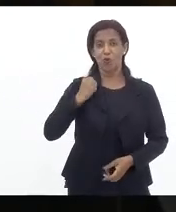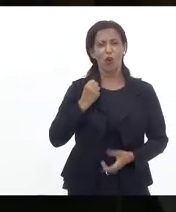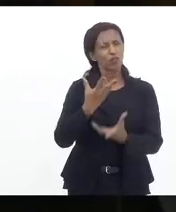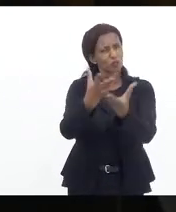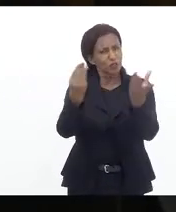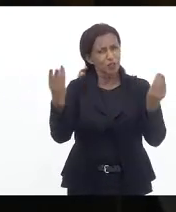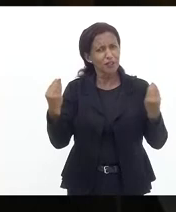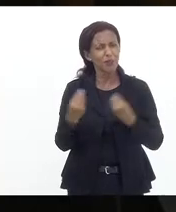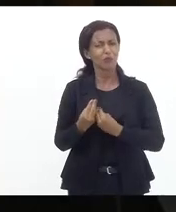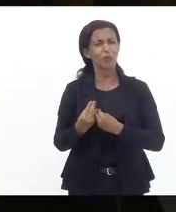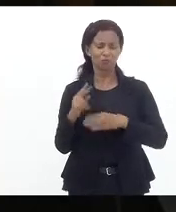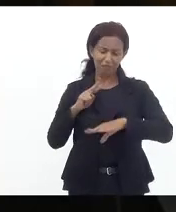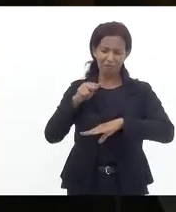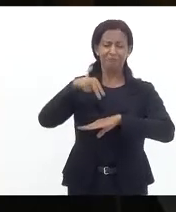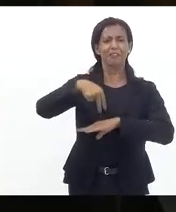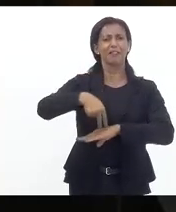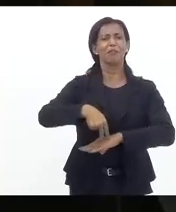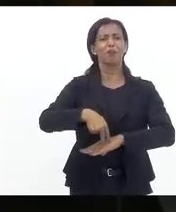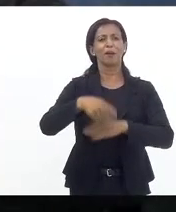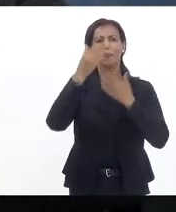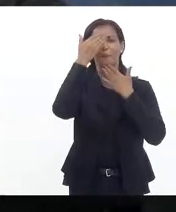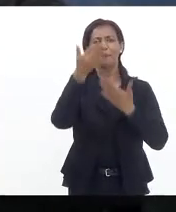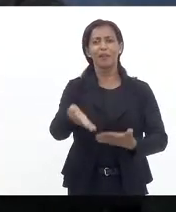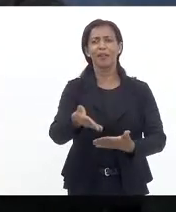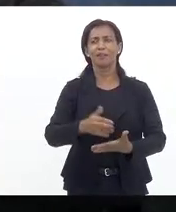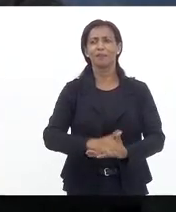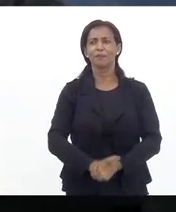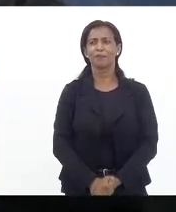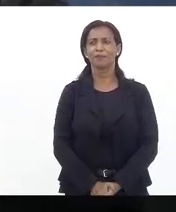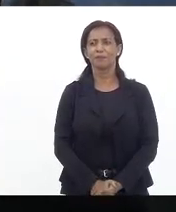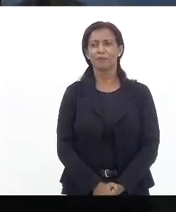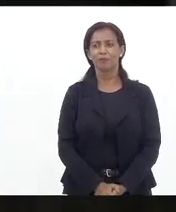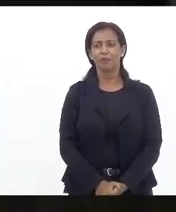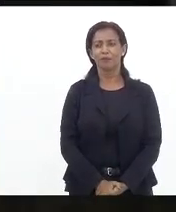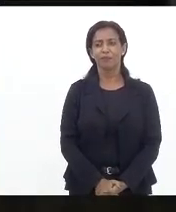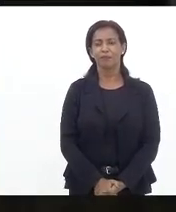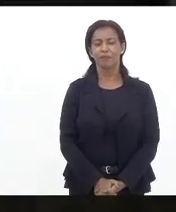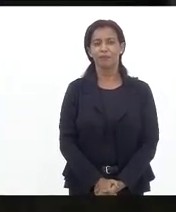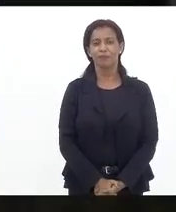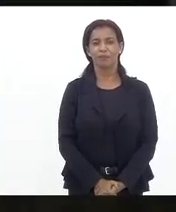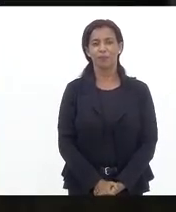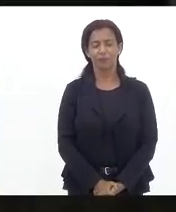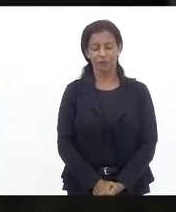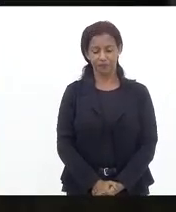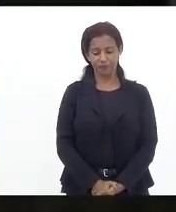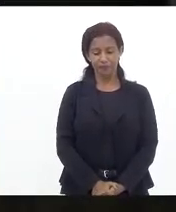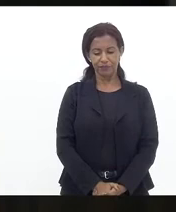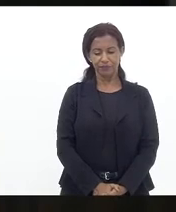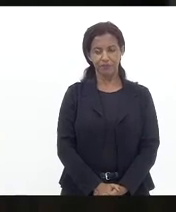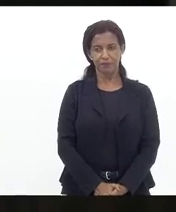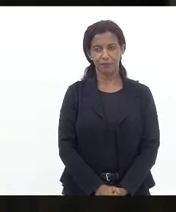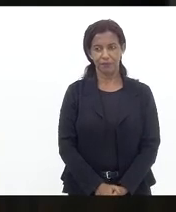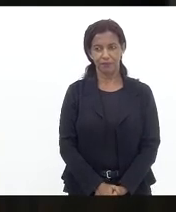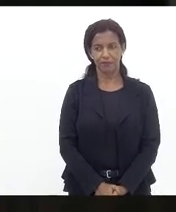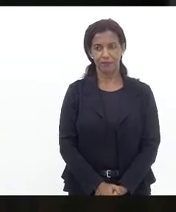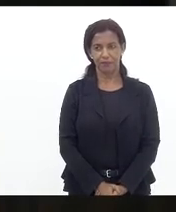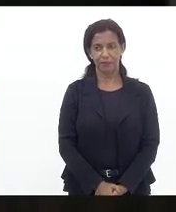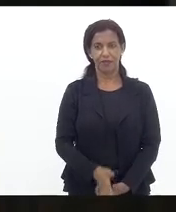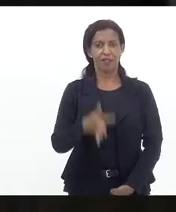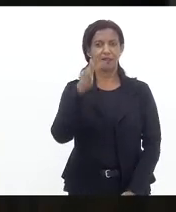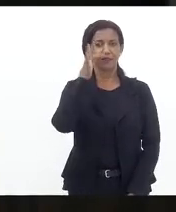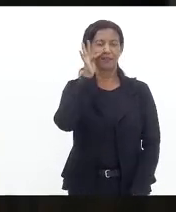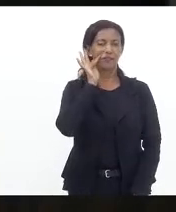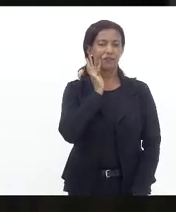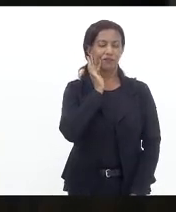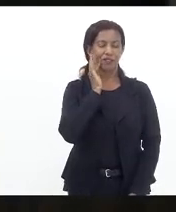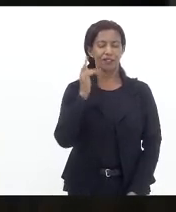muitas vezes sobem essa tribuna obrigado presidente próximo orador escrito é o novo deputado Flávio Serafini voto